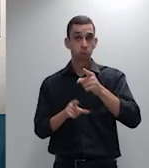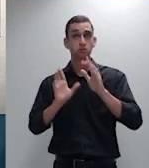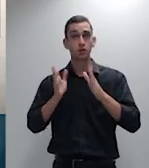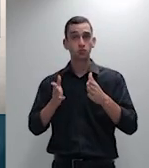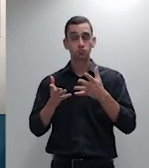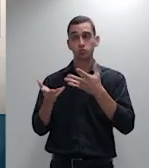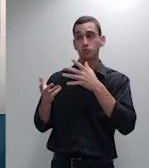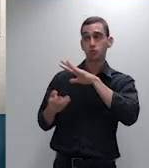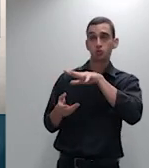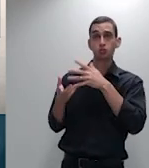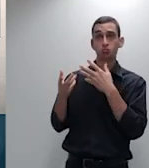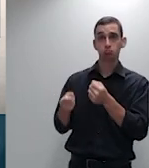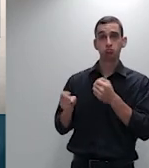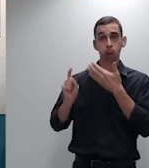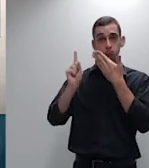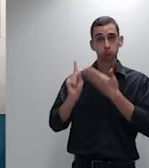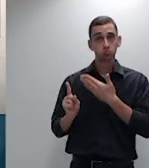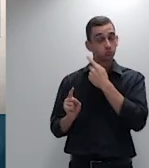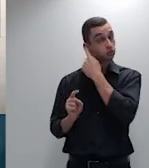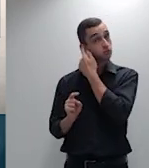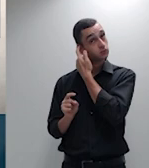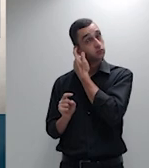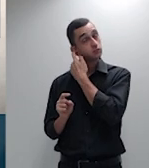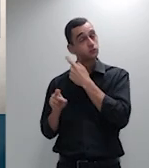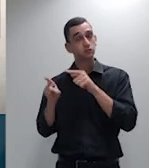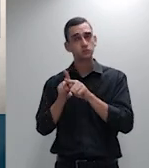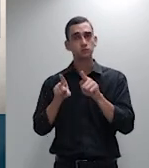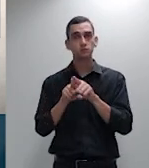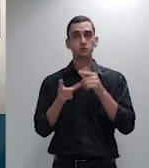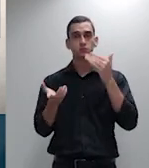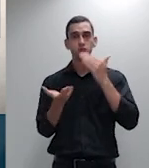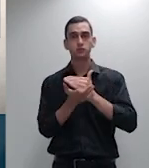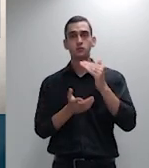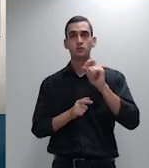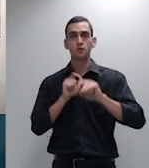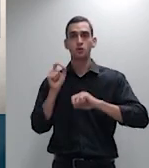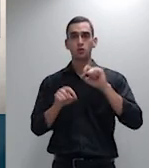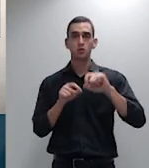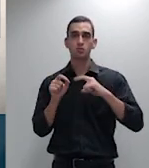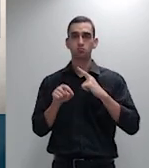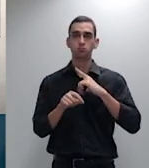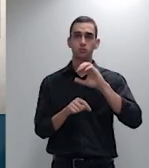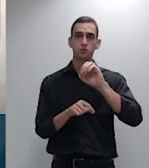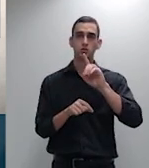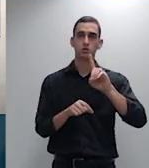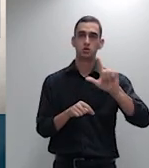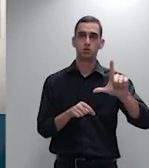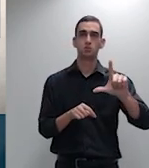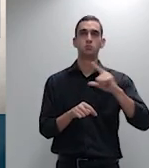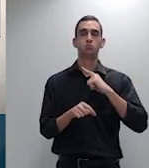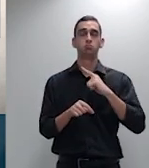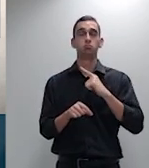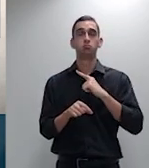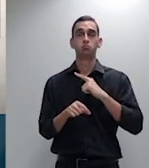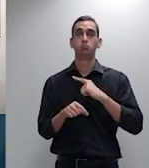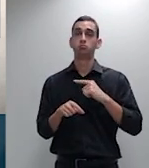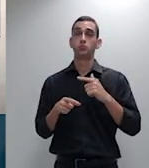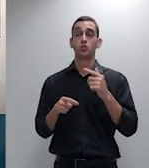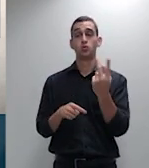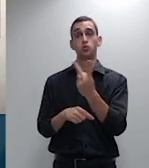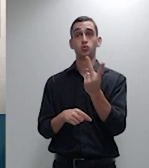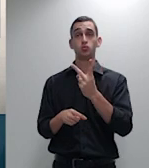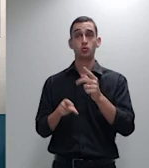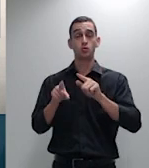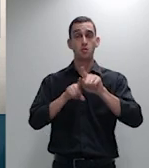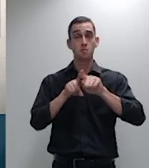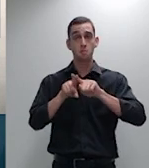ingressado na LIDE ODL e TDL irmãos herdeiros do falecido NDL